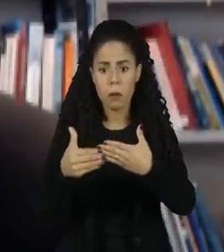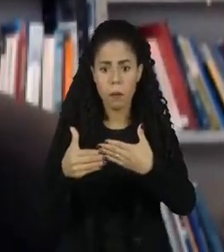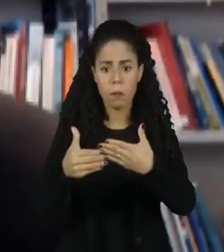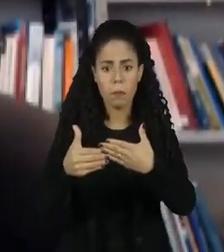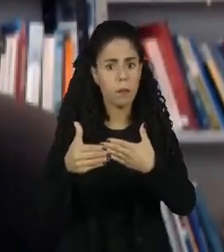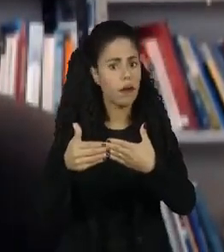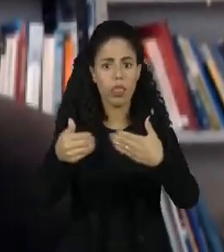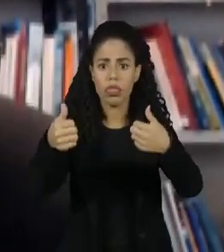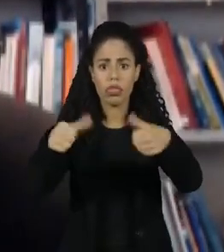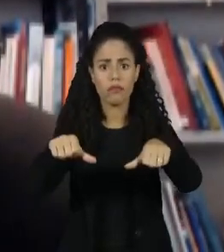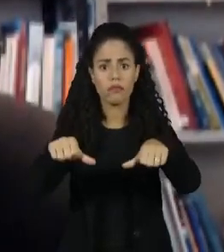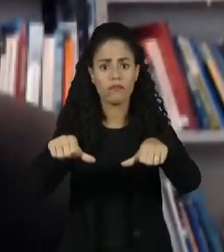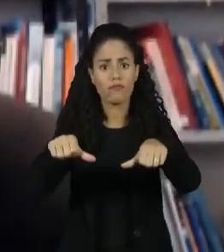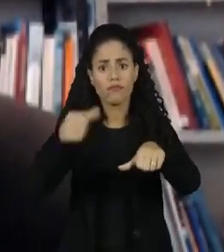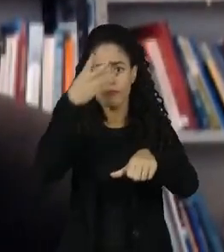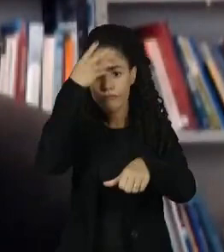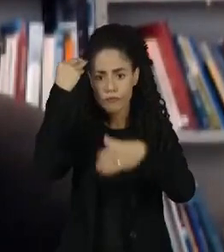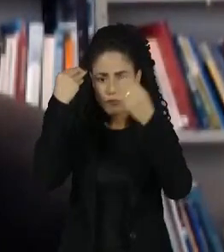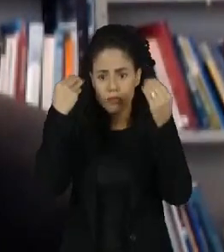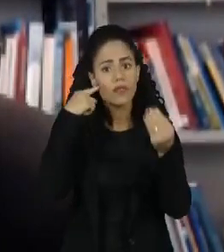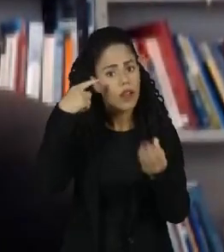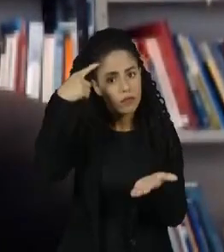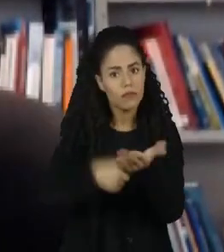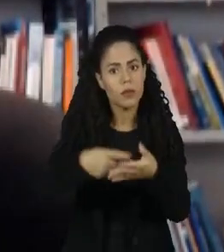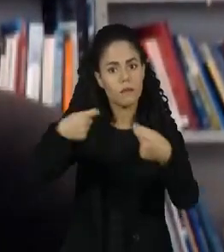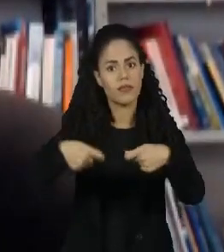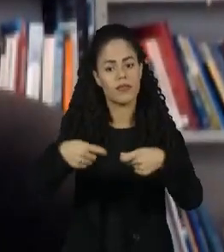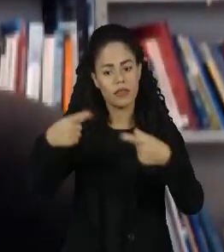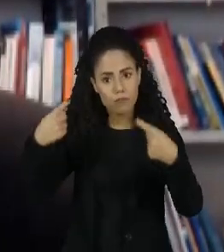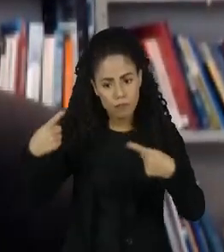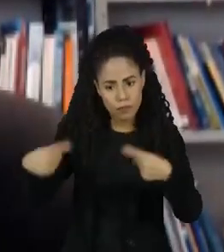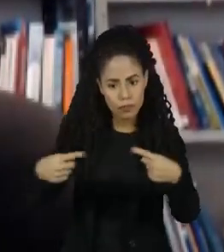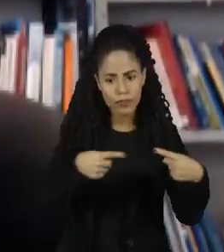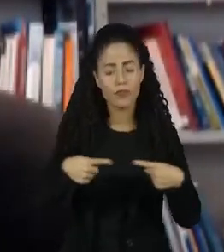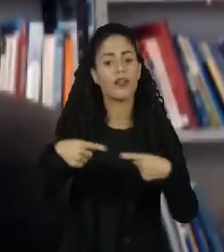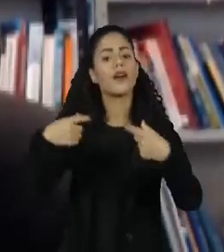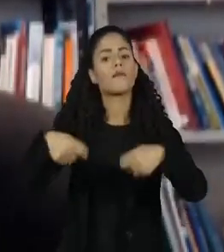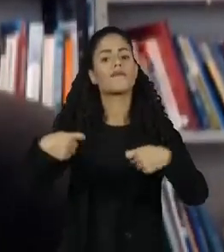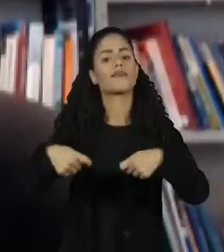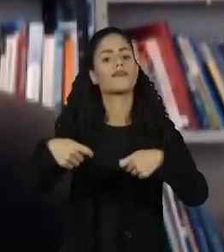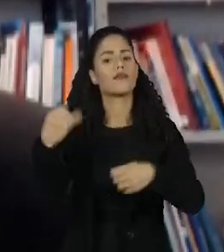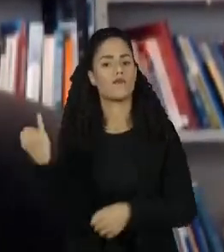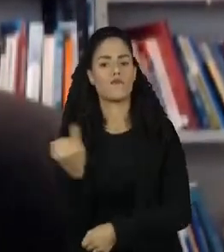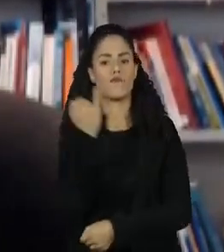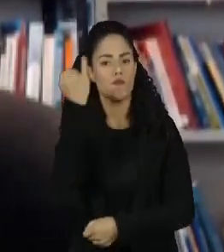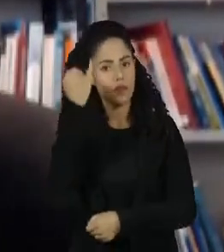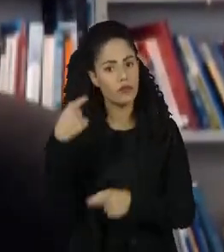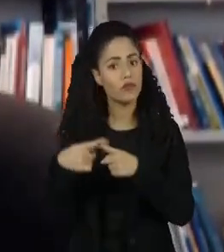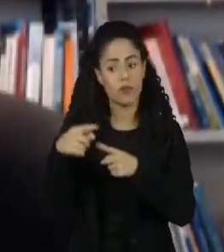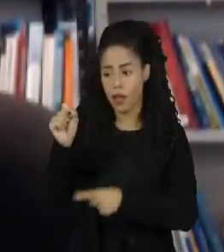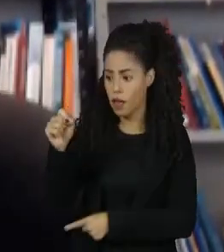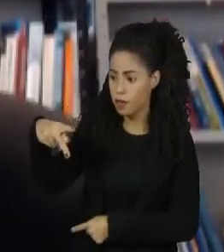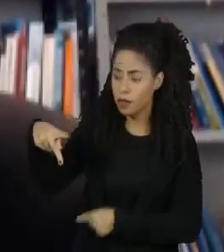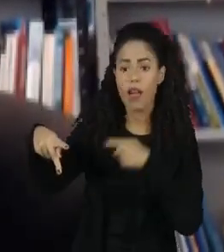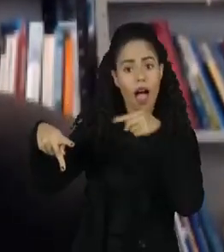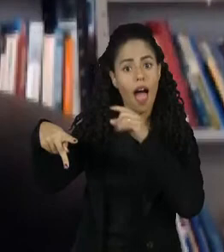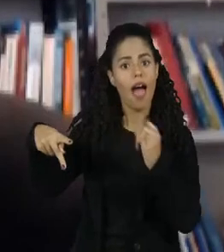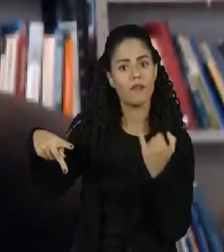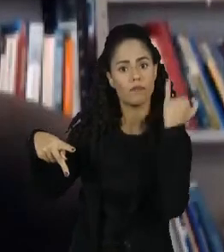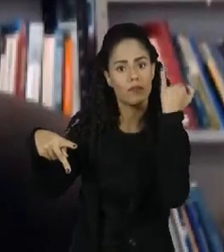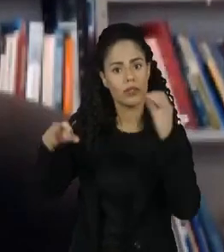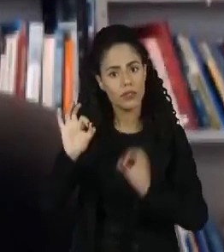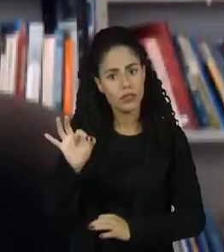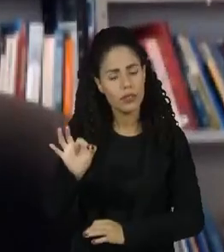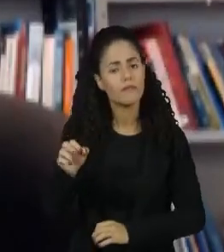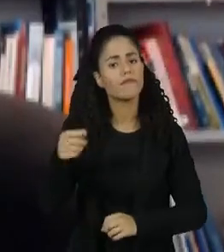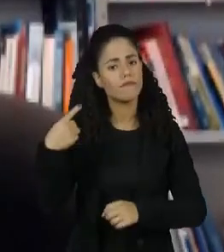esquecida na agenda política do país. A gente precisa olhar para isso com muito cuidado, porque a gente depende muito da